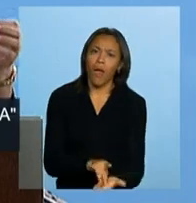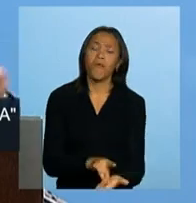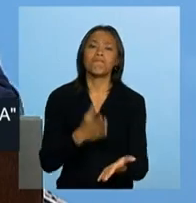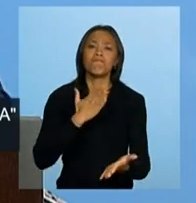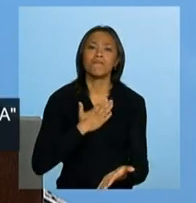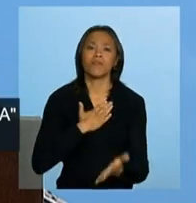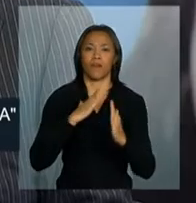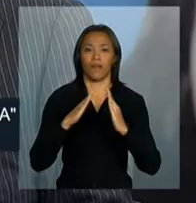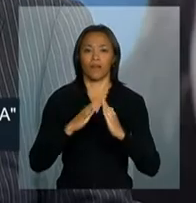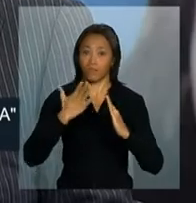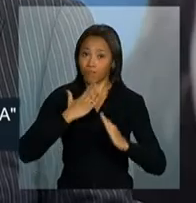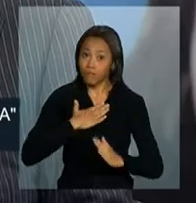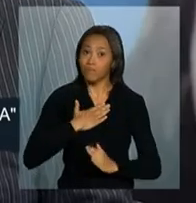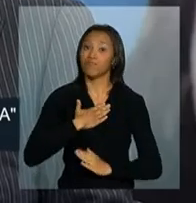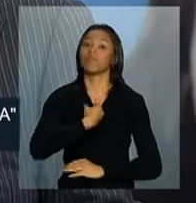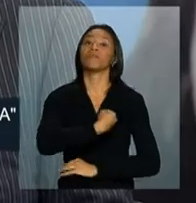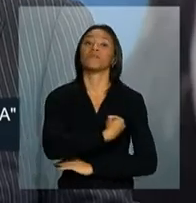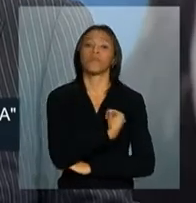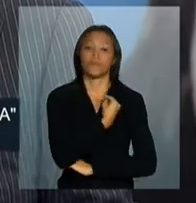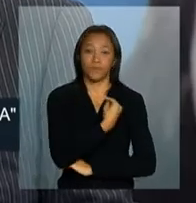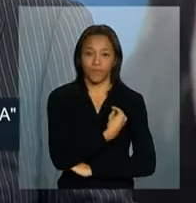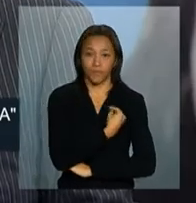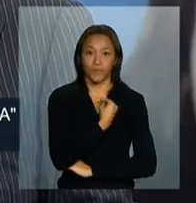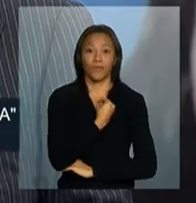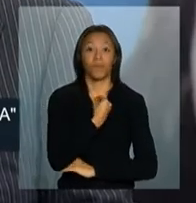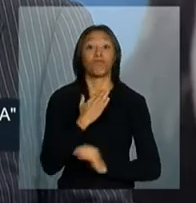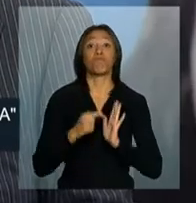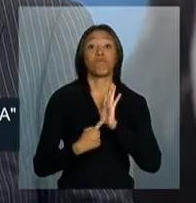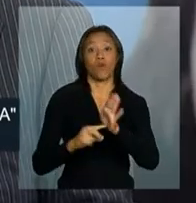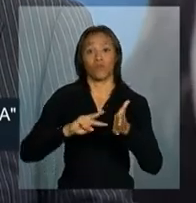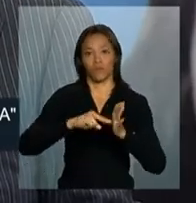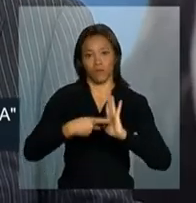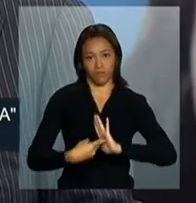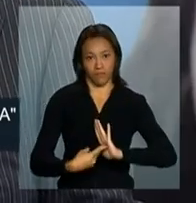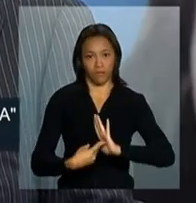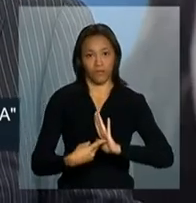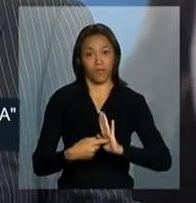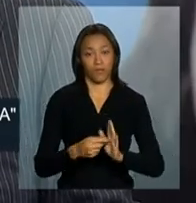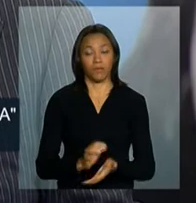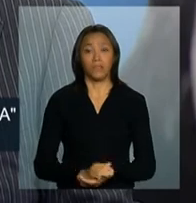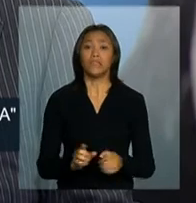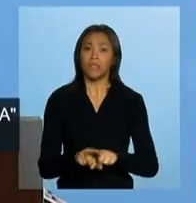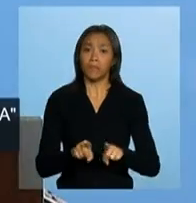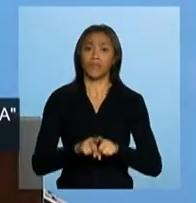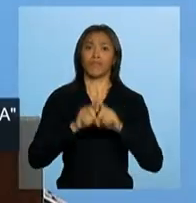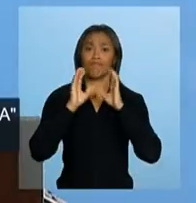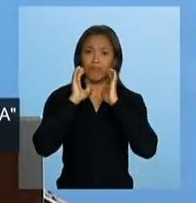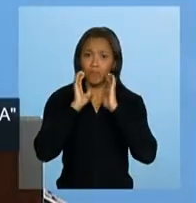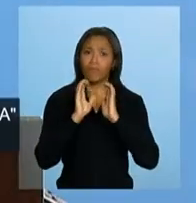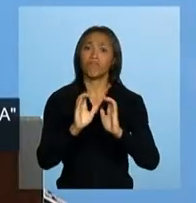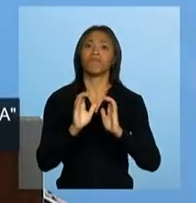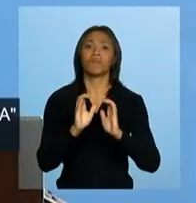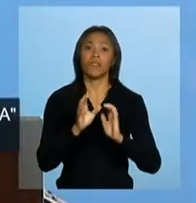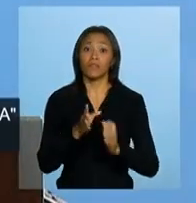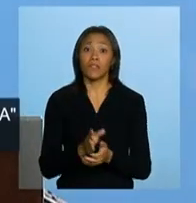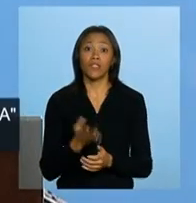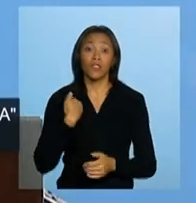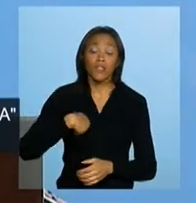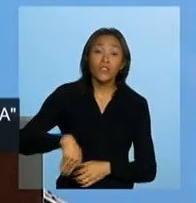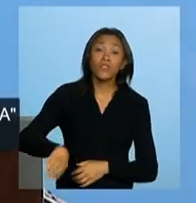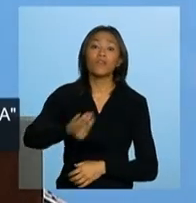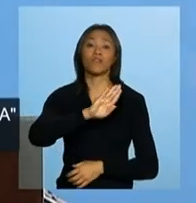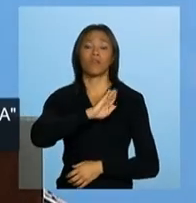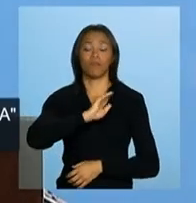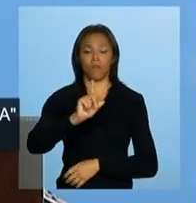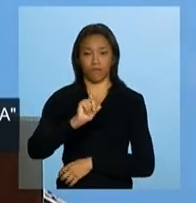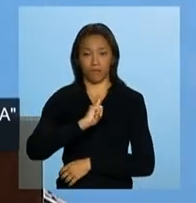Casa Minha Vida. Pela, pelo reconhecimento que nós temos de